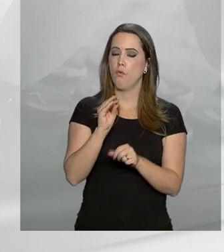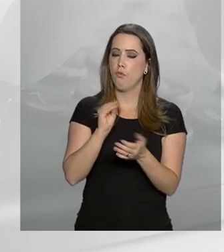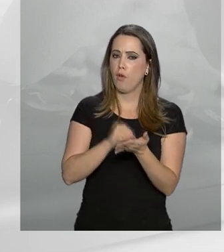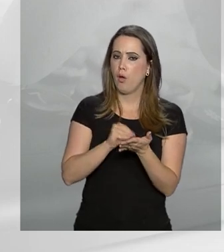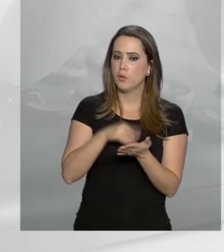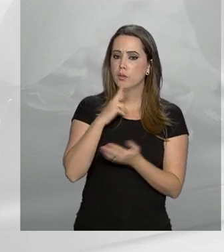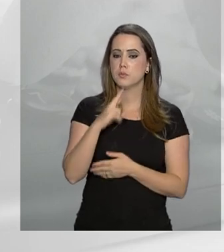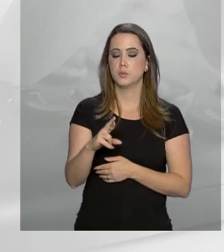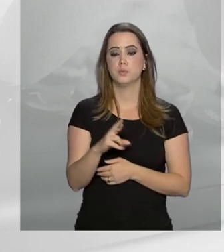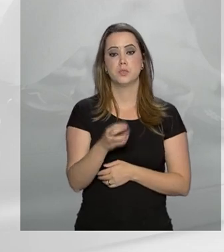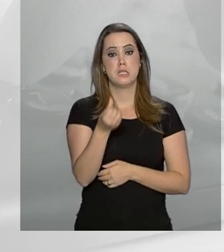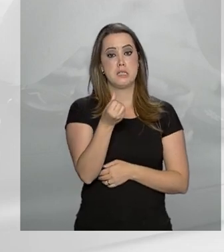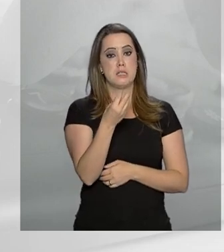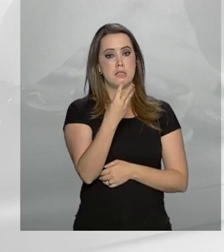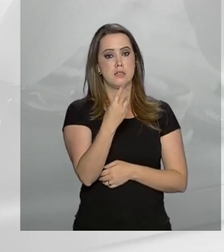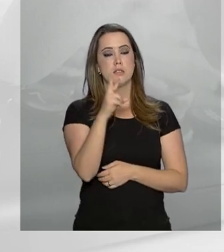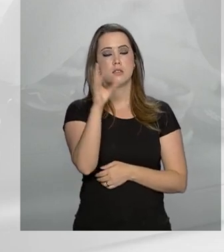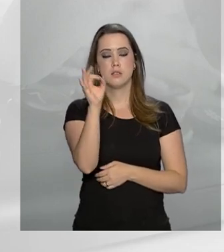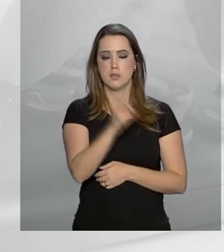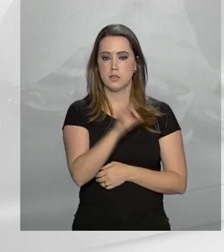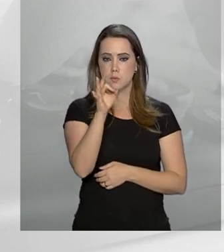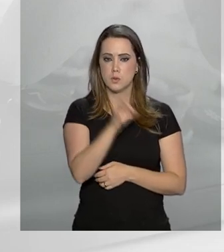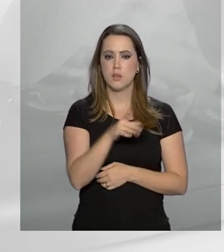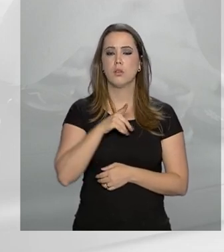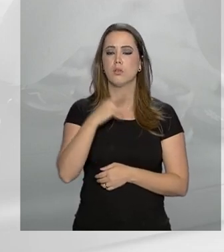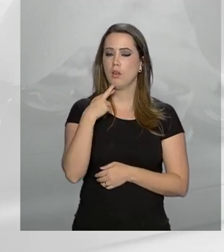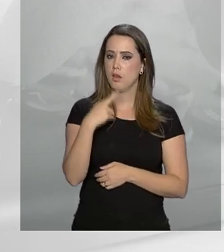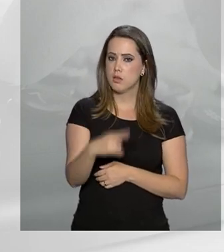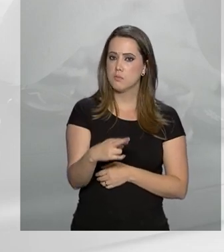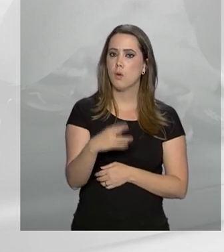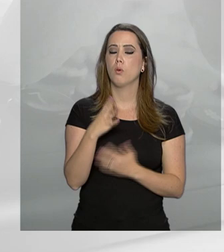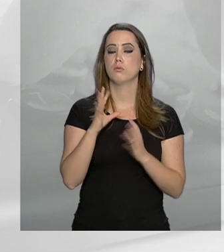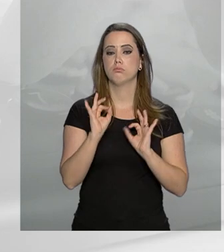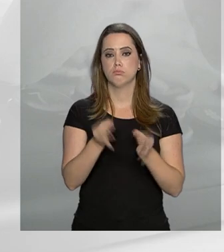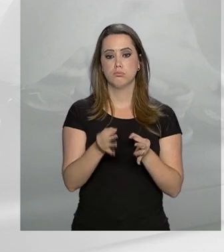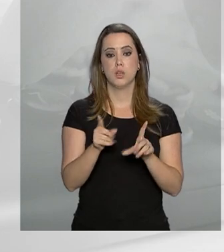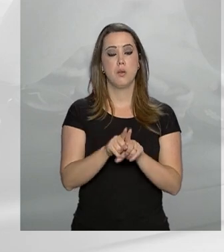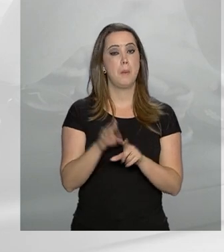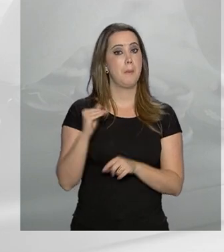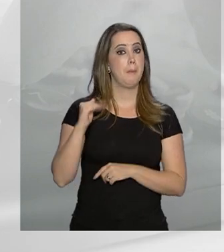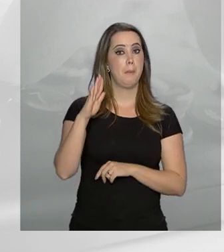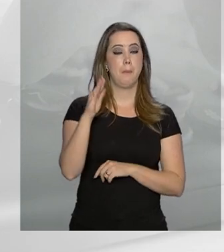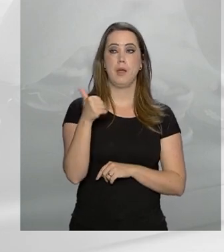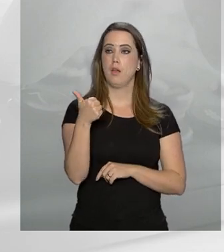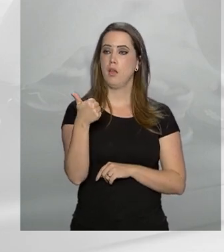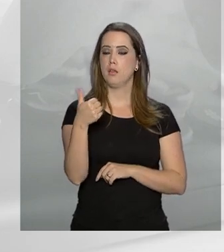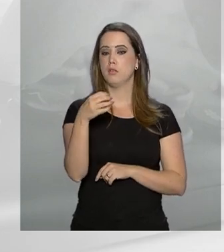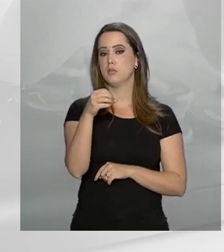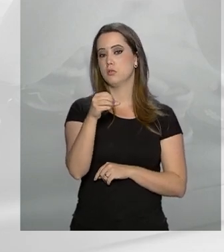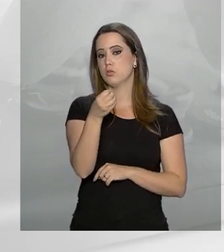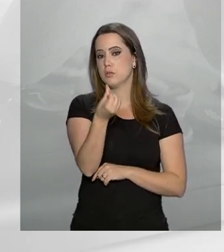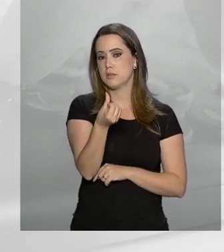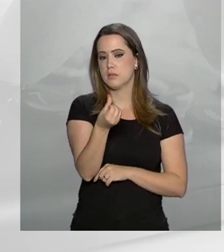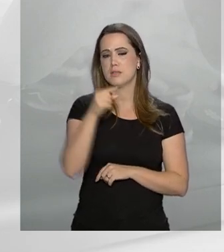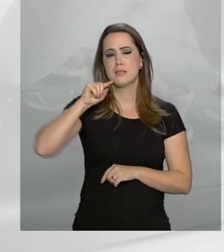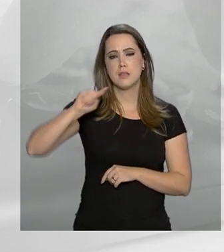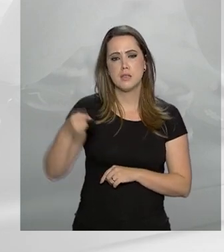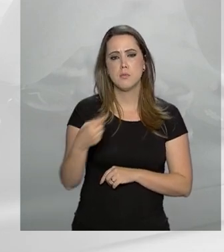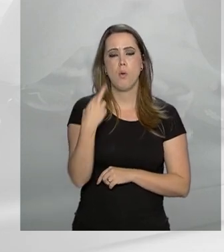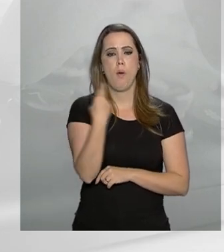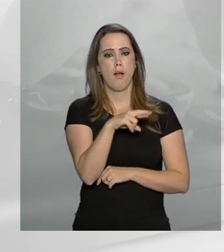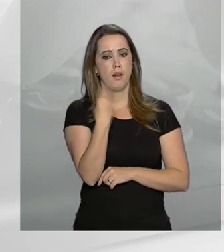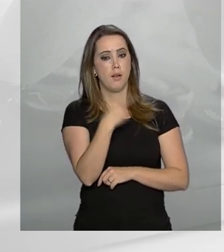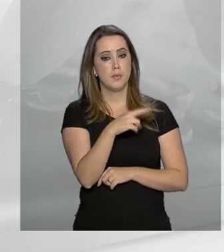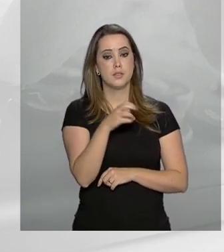% dos casos são solucionados. Dessas manifestações, mais de 106 mil são reclamações e